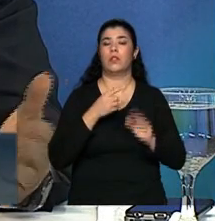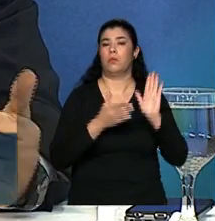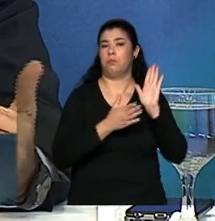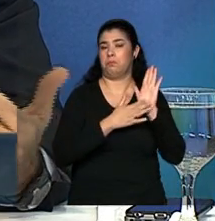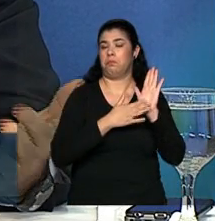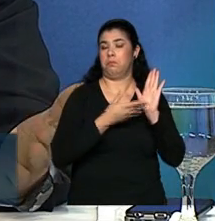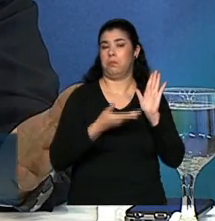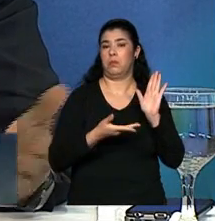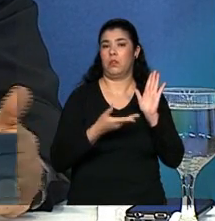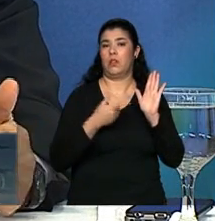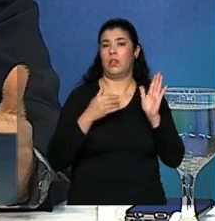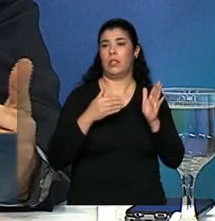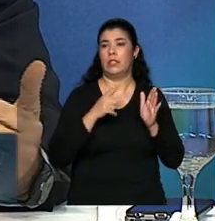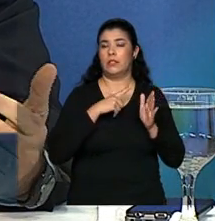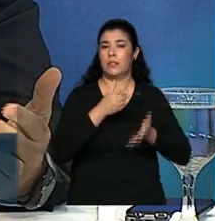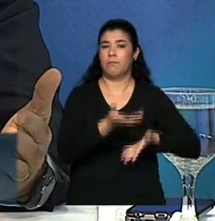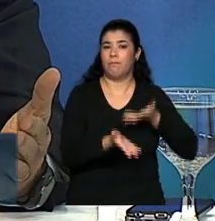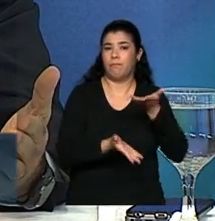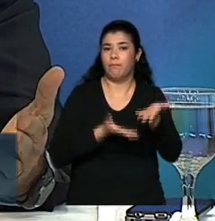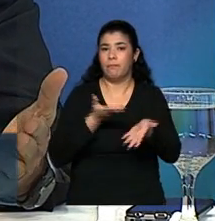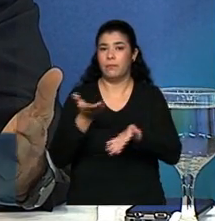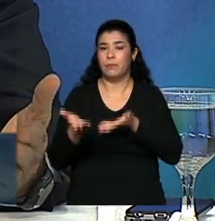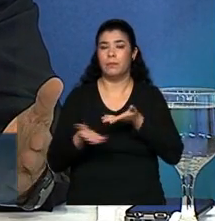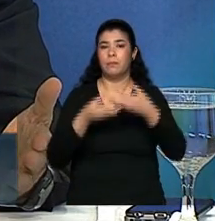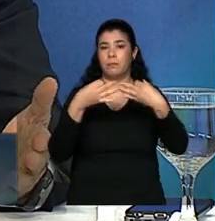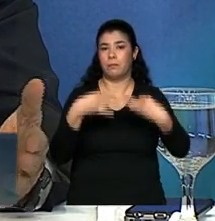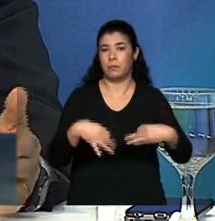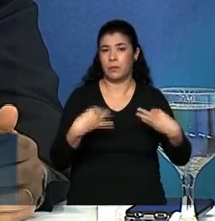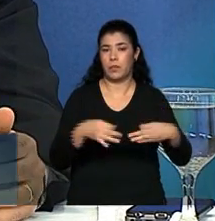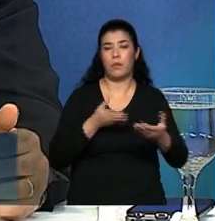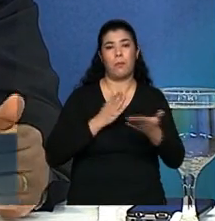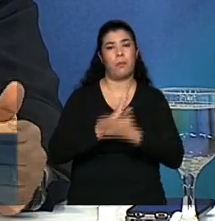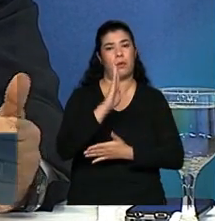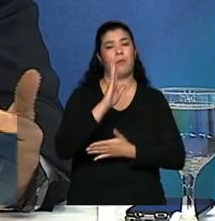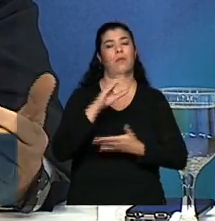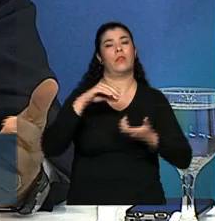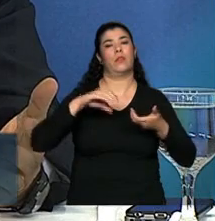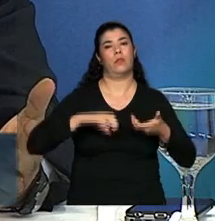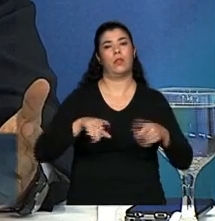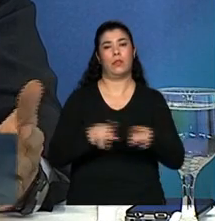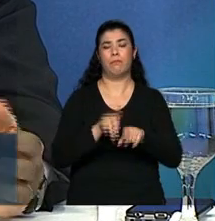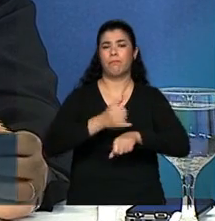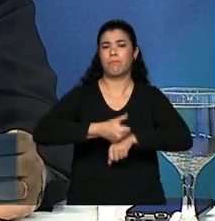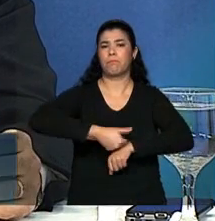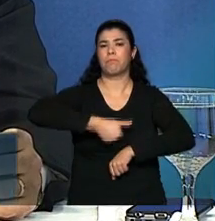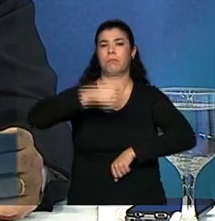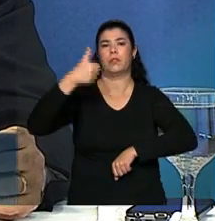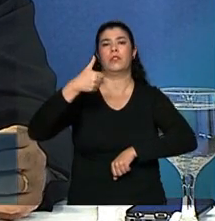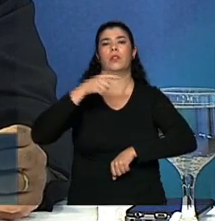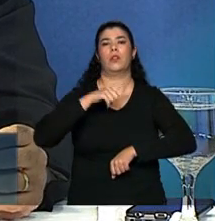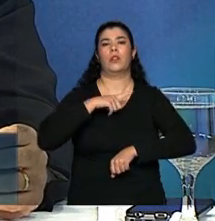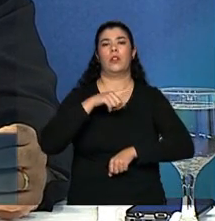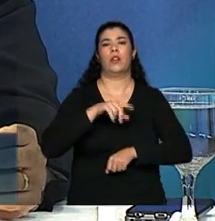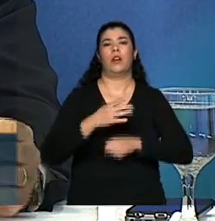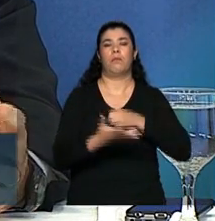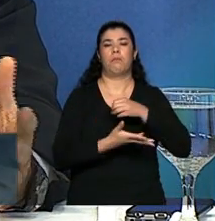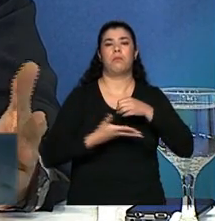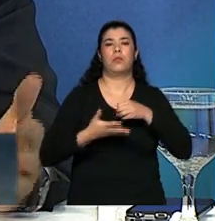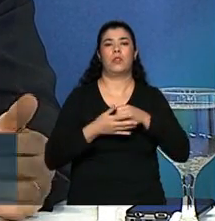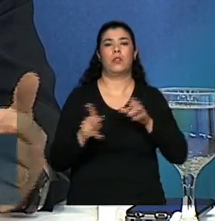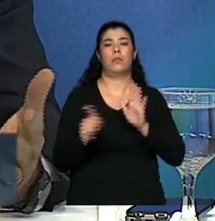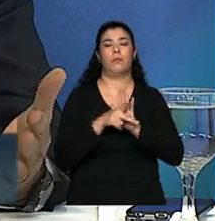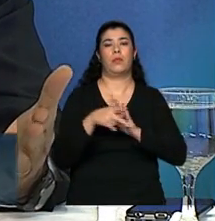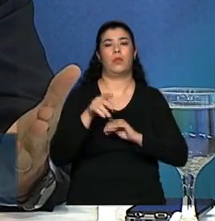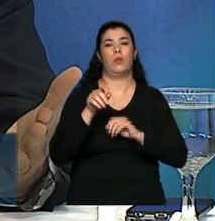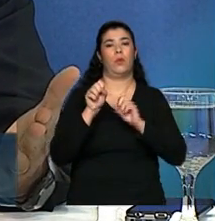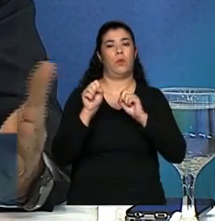que atende tanto as expectativas que foram aprovadas pelo Congresso Nacional como melhora a sustentabilidade da Previdência. O fator